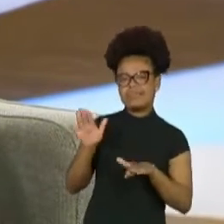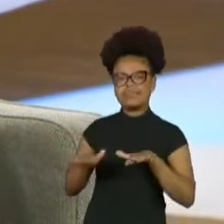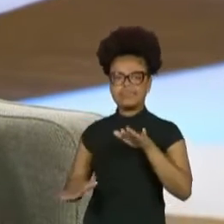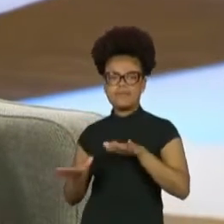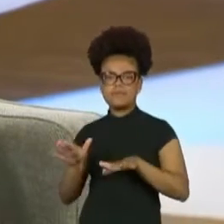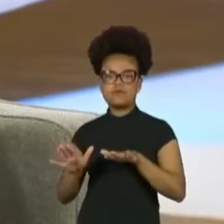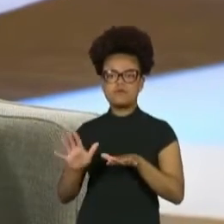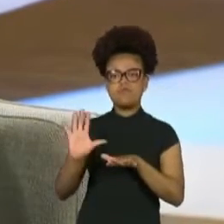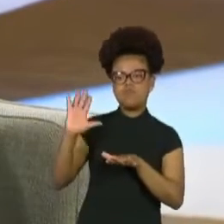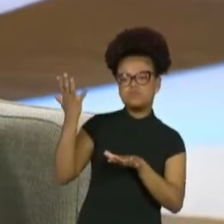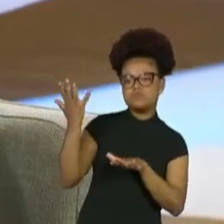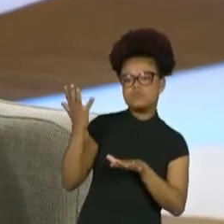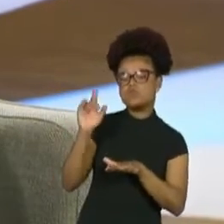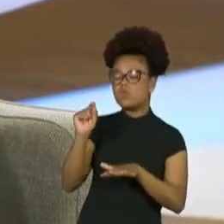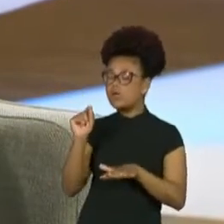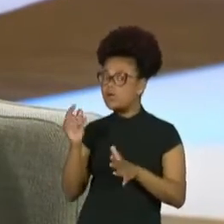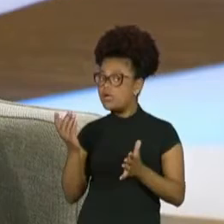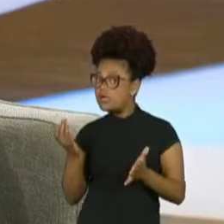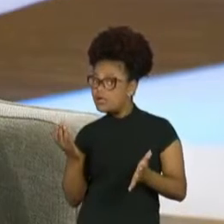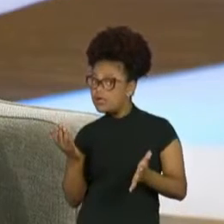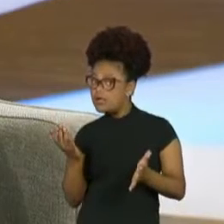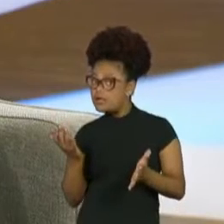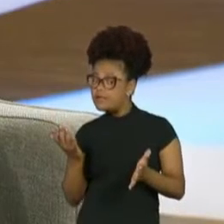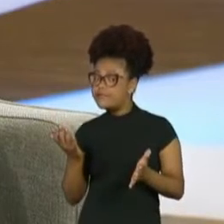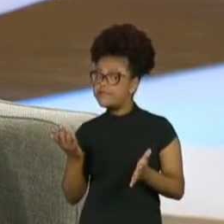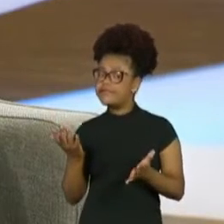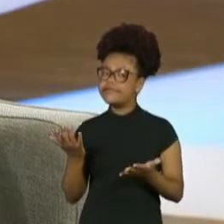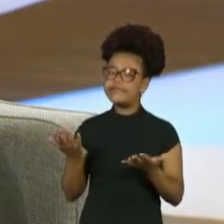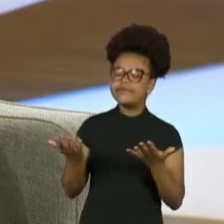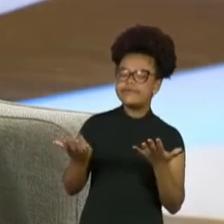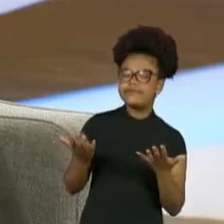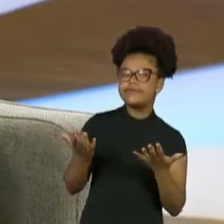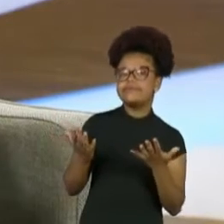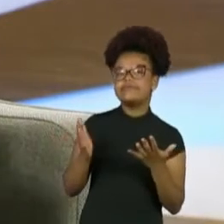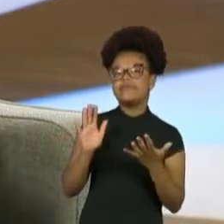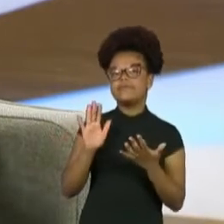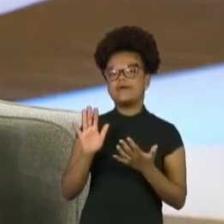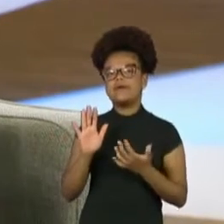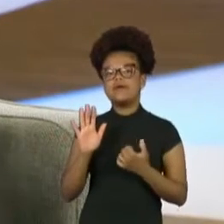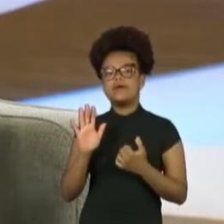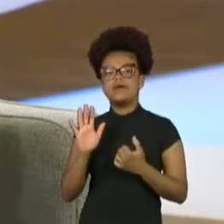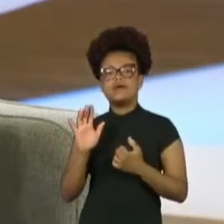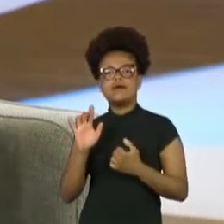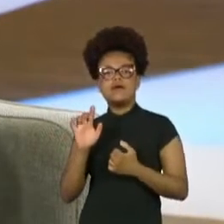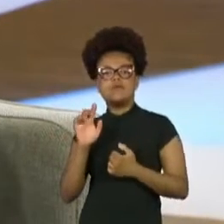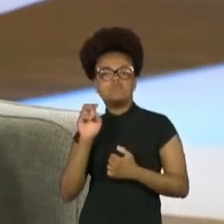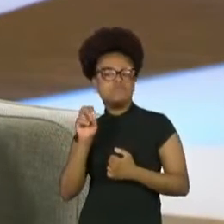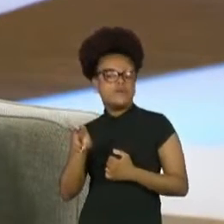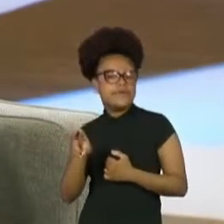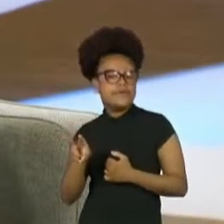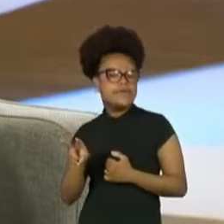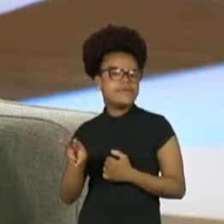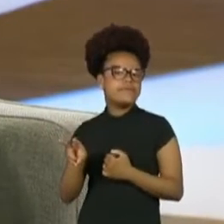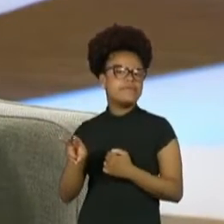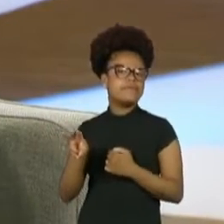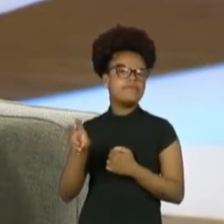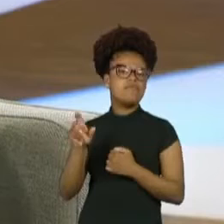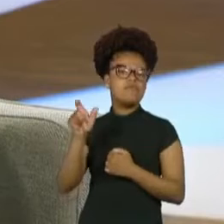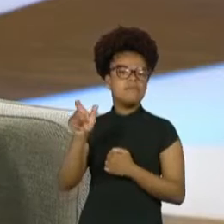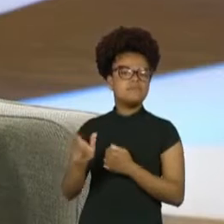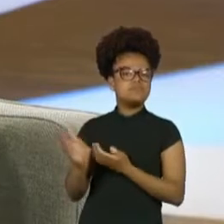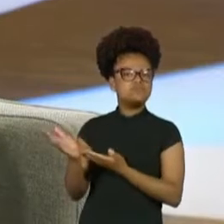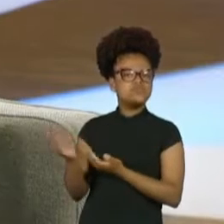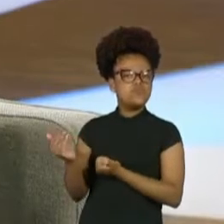é de repente, sabe, se eu vejo um jovem que está meio perdidinho na vida,